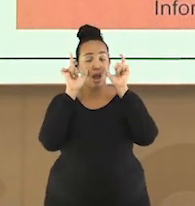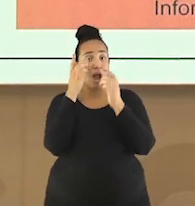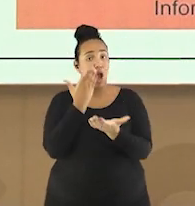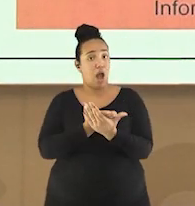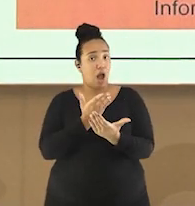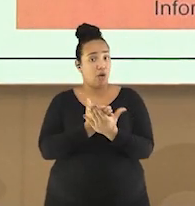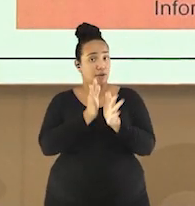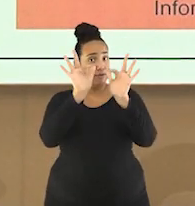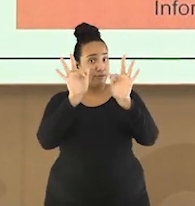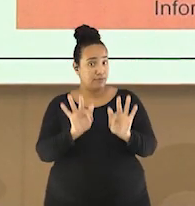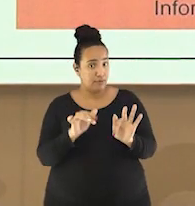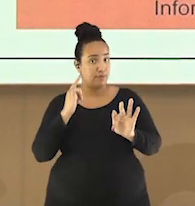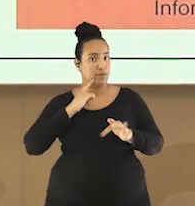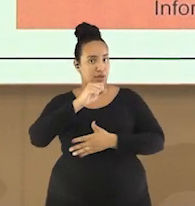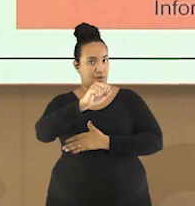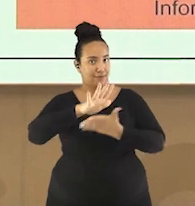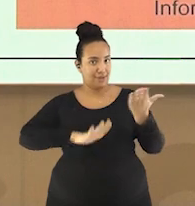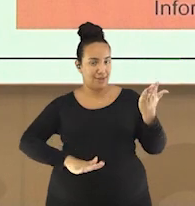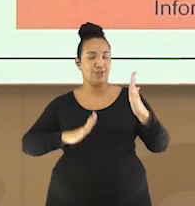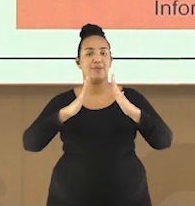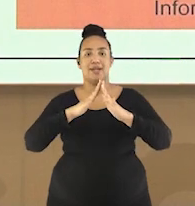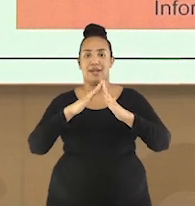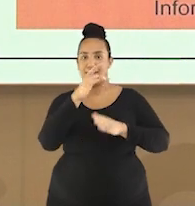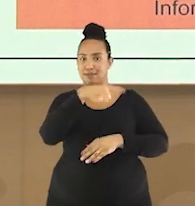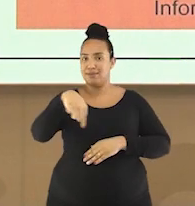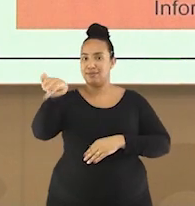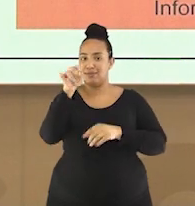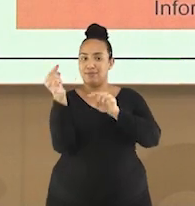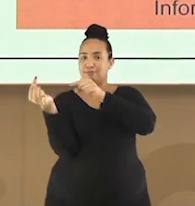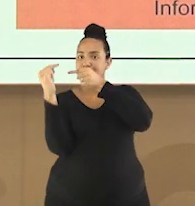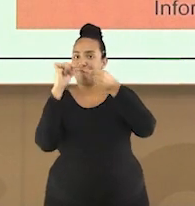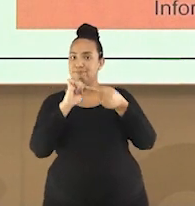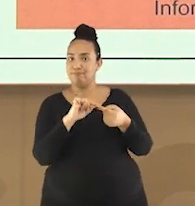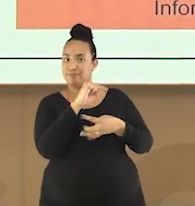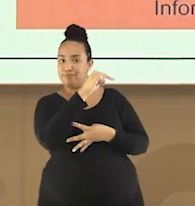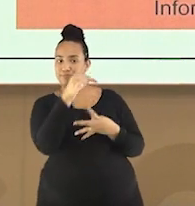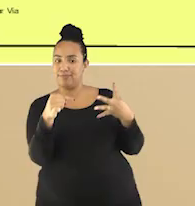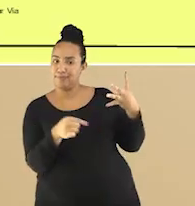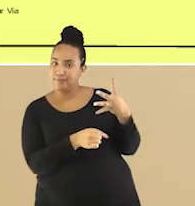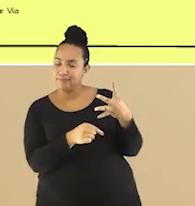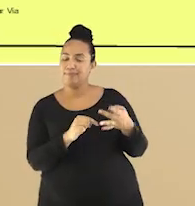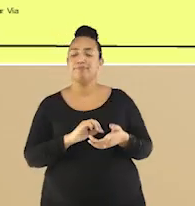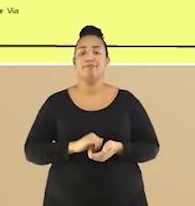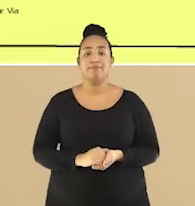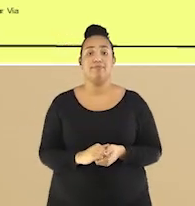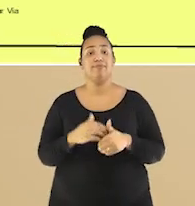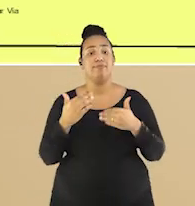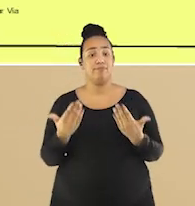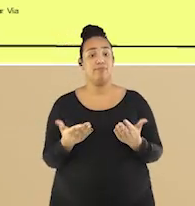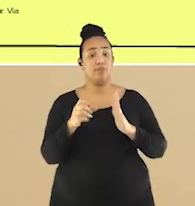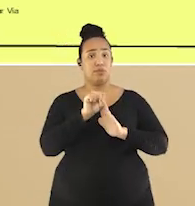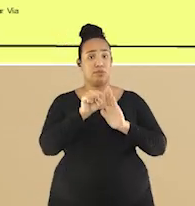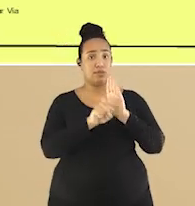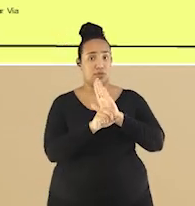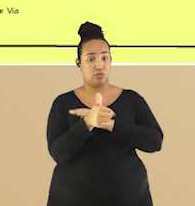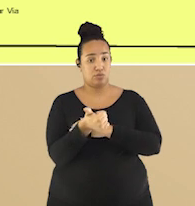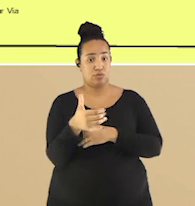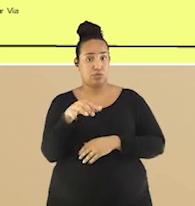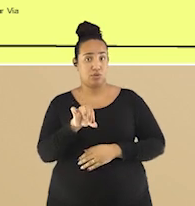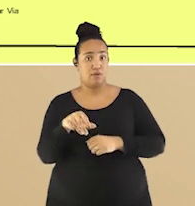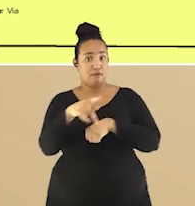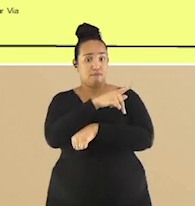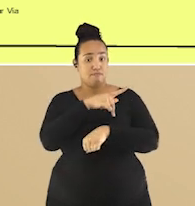irei deixar uma atividade para casa, relacionada a essas quatro fases do capitalismo. No século XIX, um país